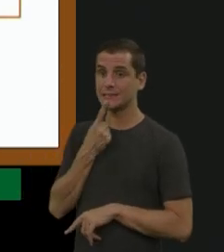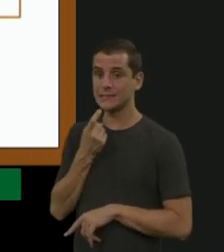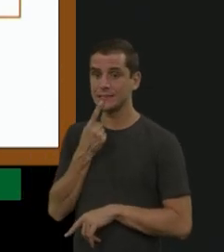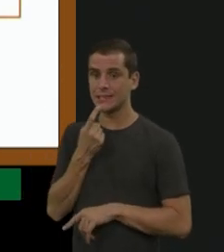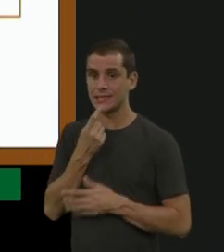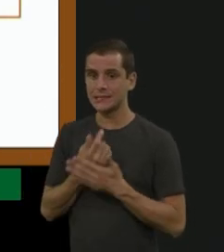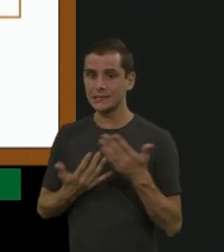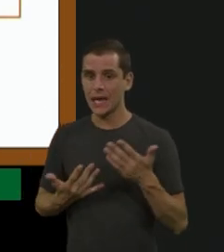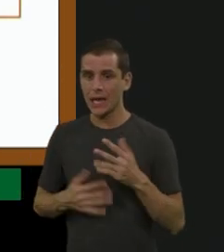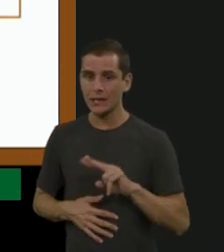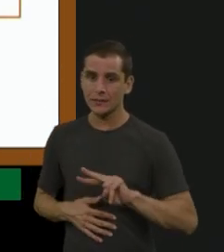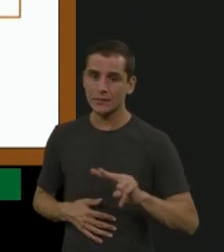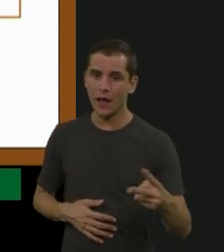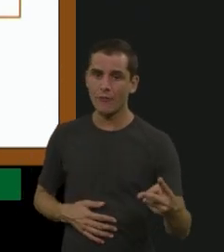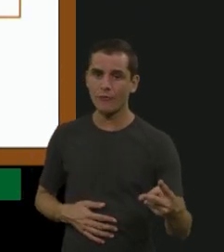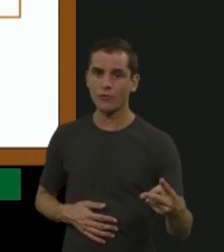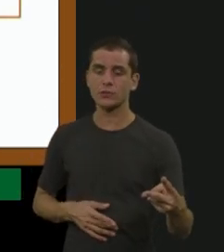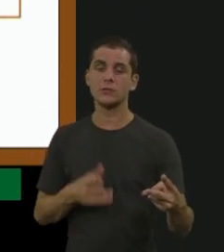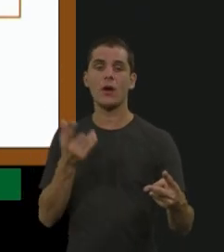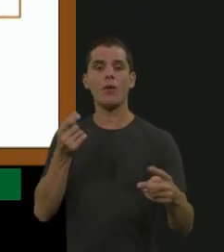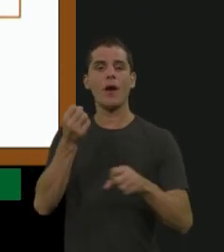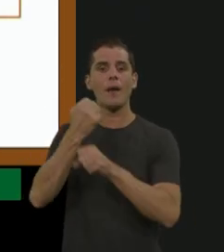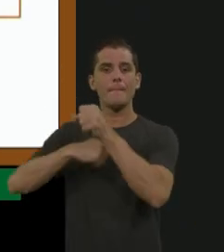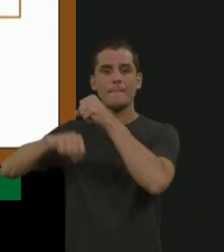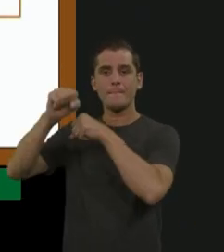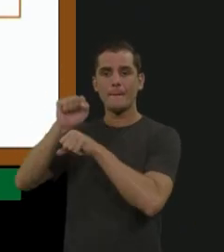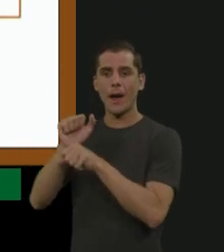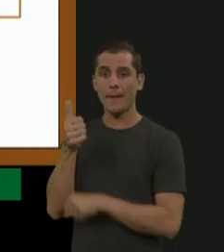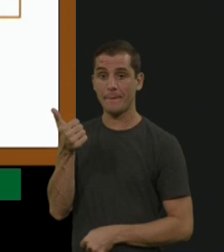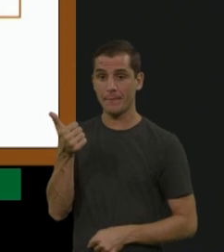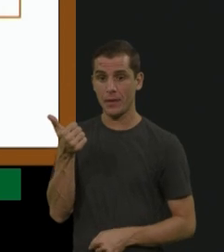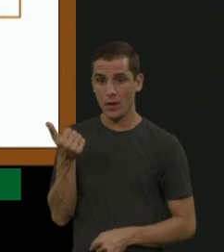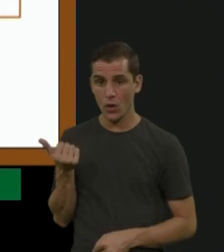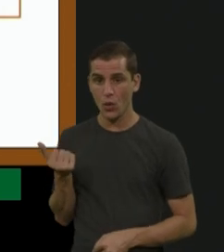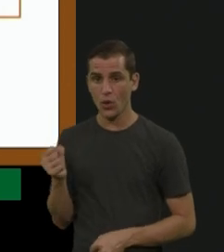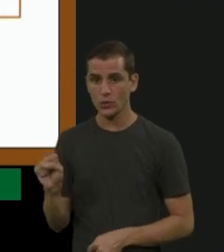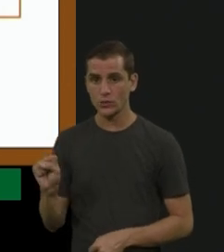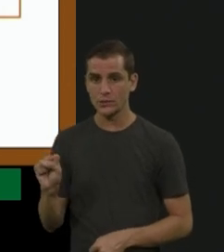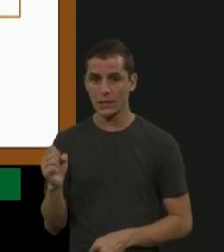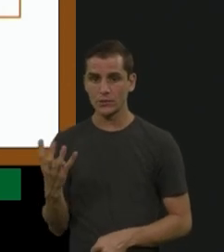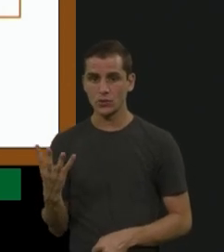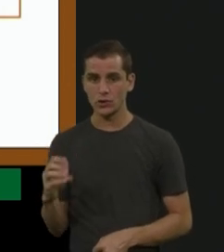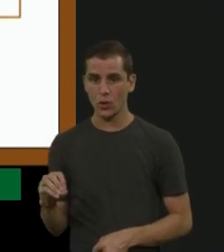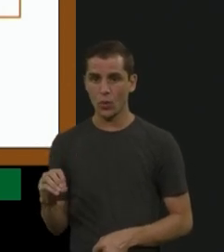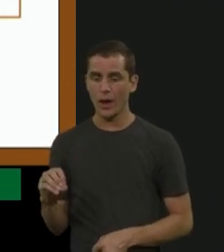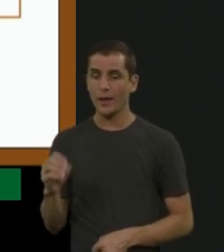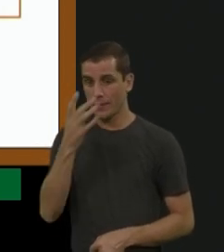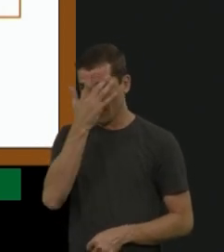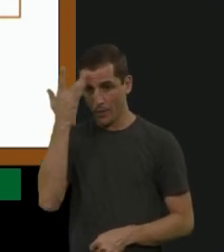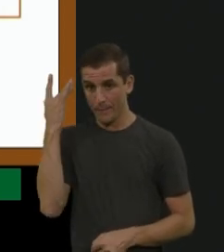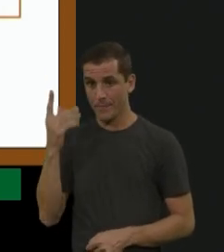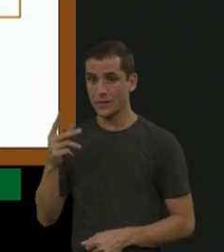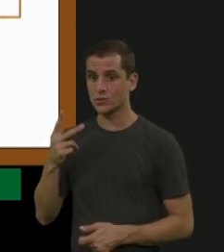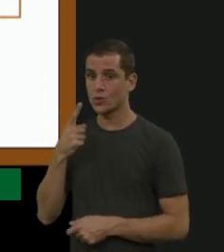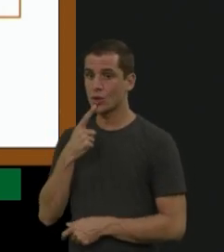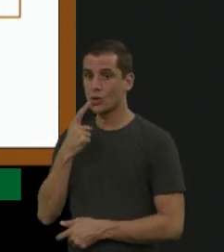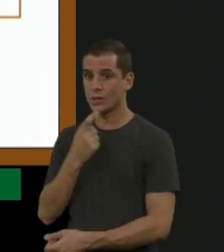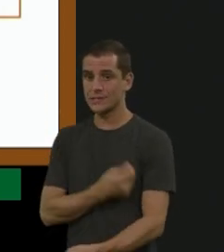do sangue. Aqui eu trago uma figurinha. O sangue, quando doa a dor, faz a sua doação voluntária. O sangue é